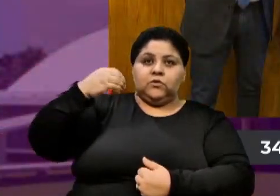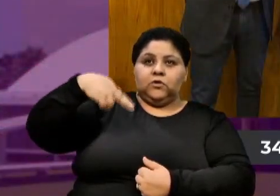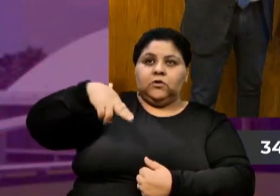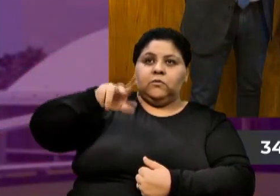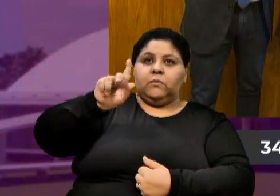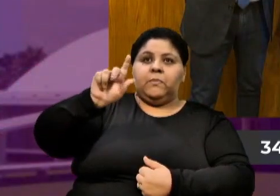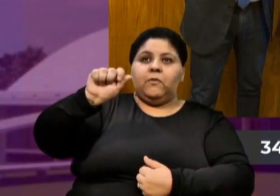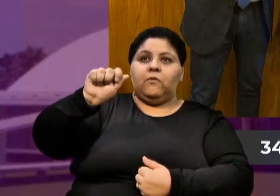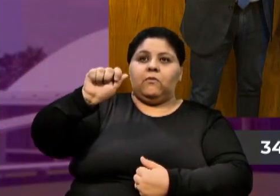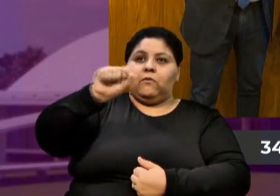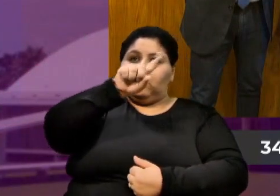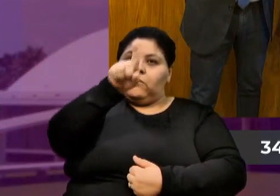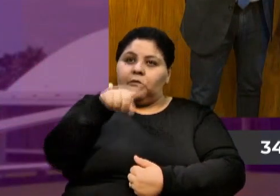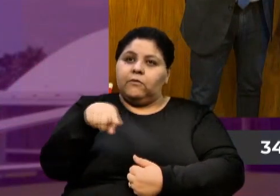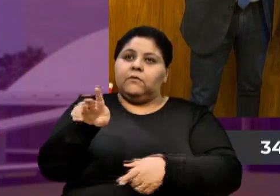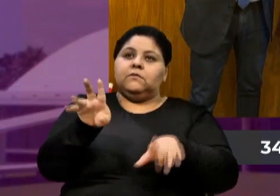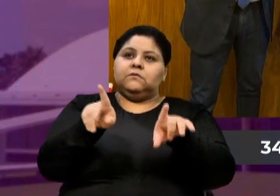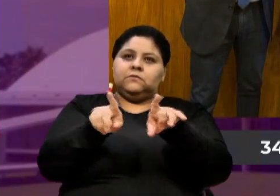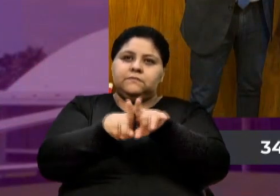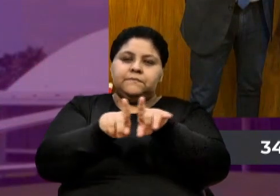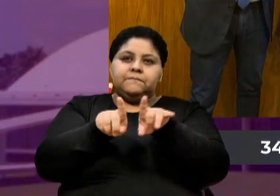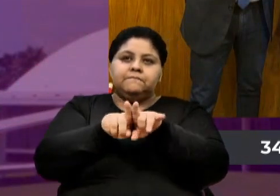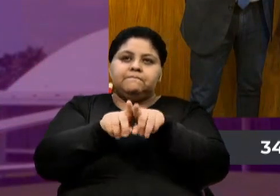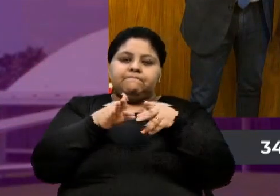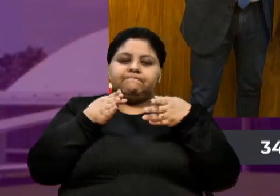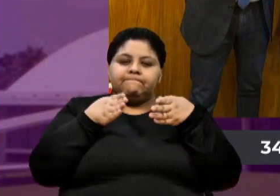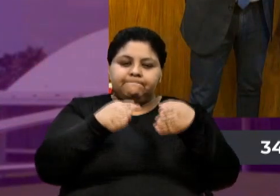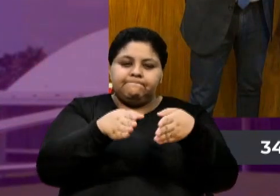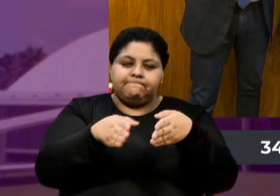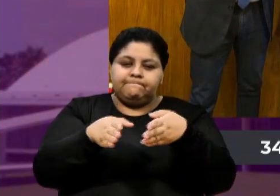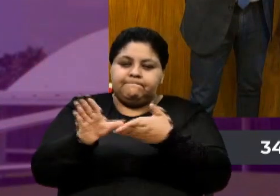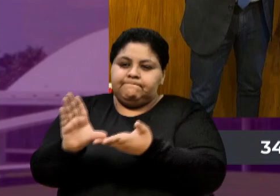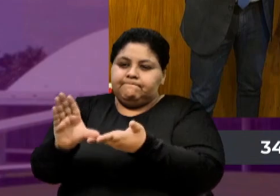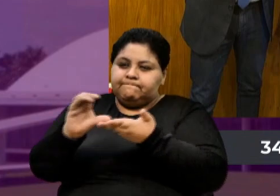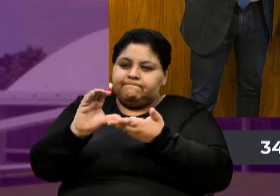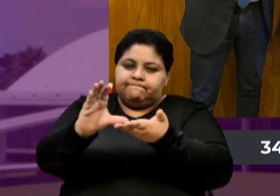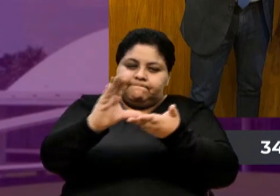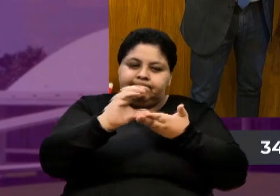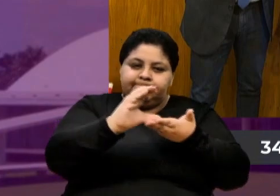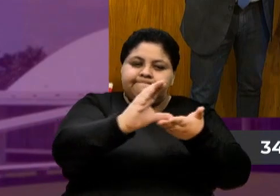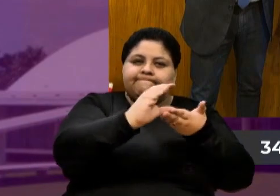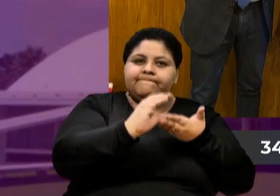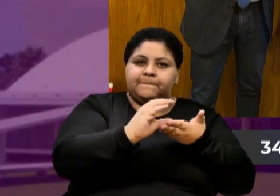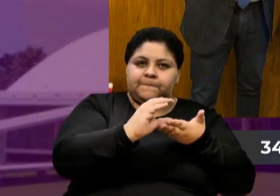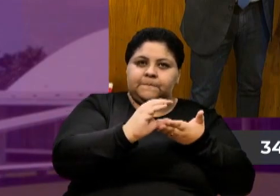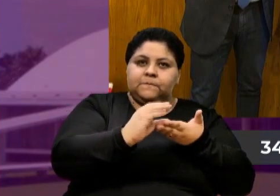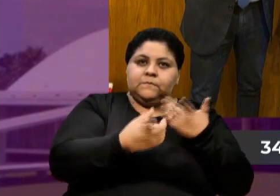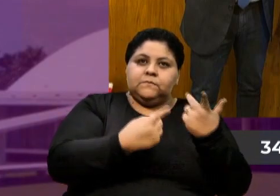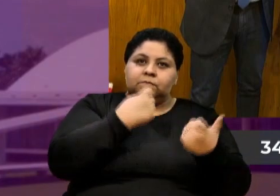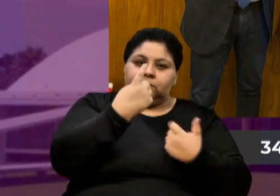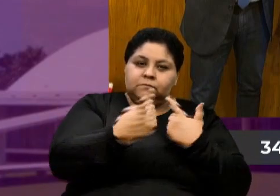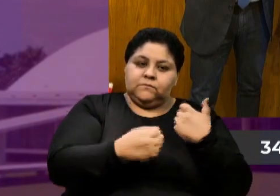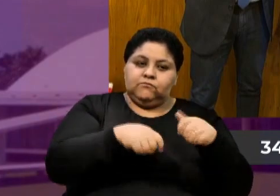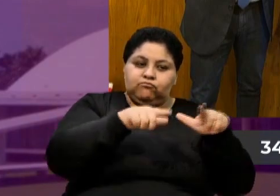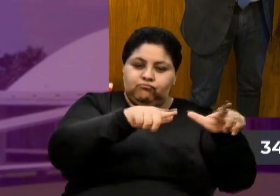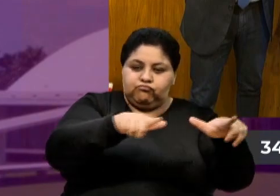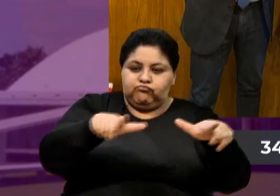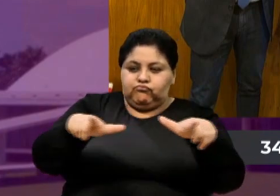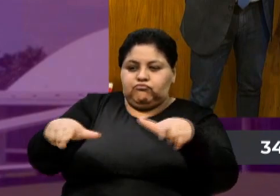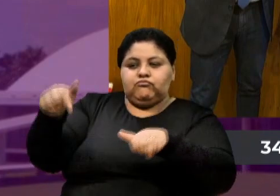também com perspectiva de investimento em algumas áreas aqui em Caxias,